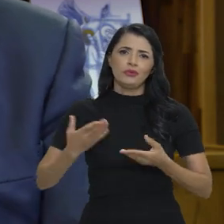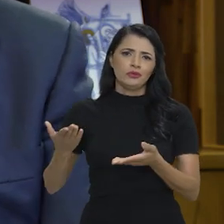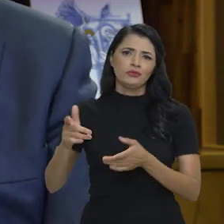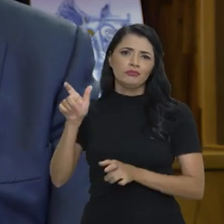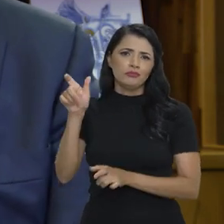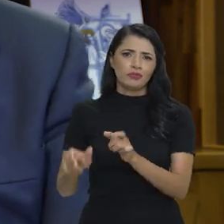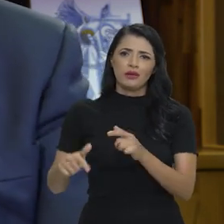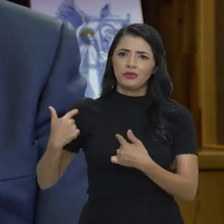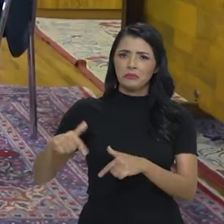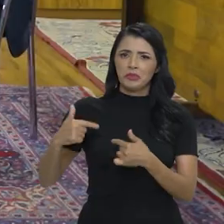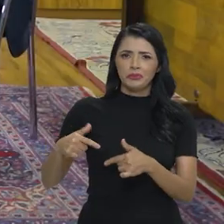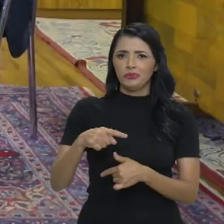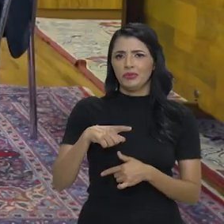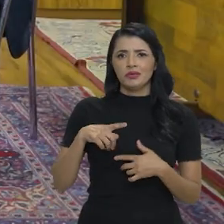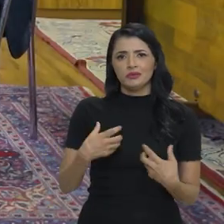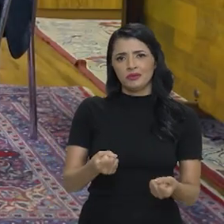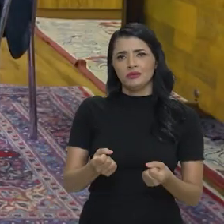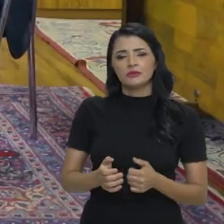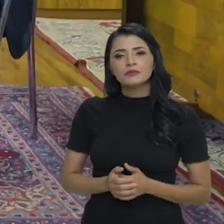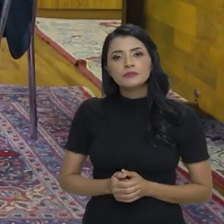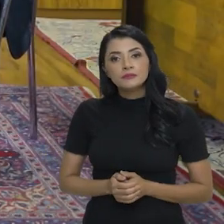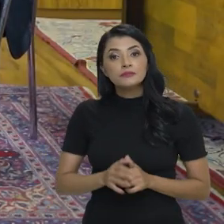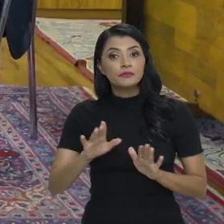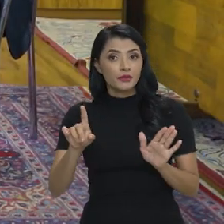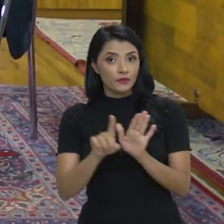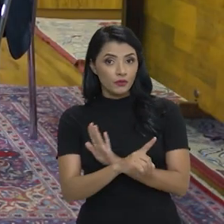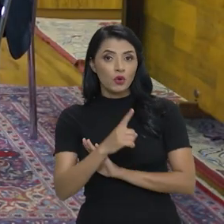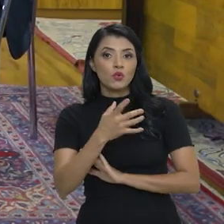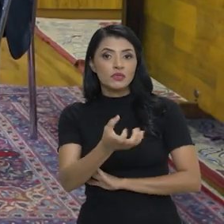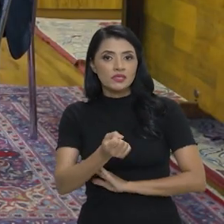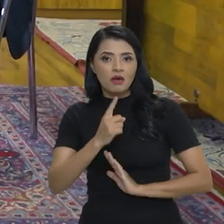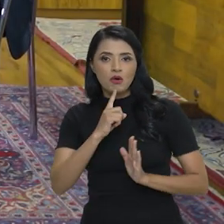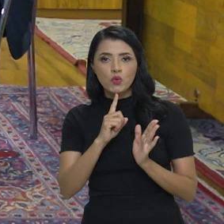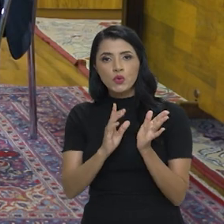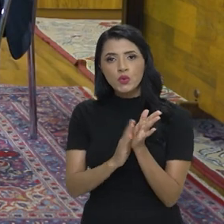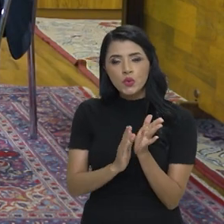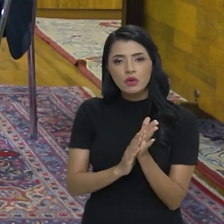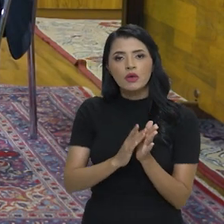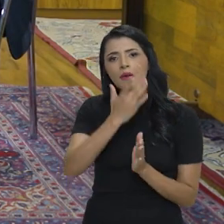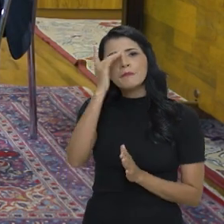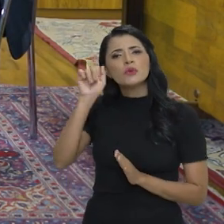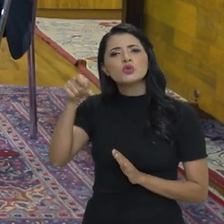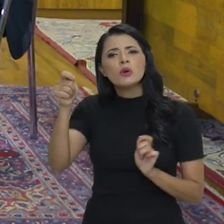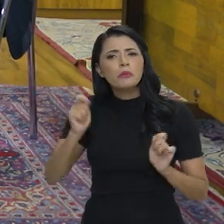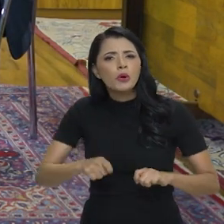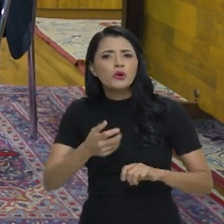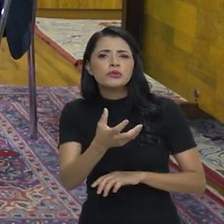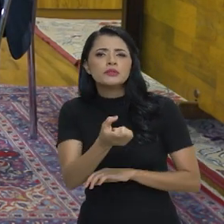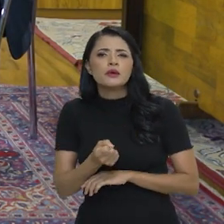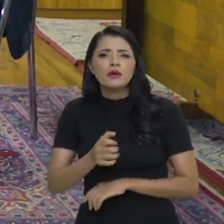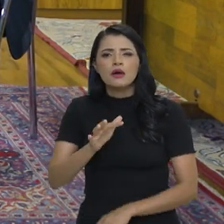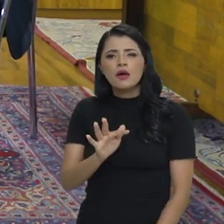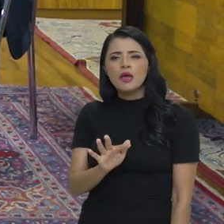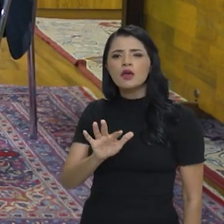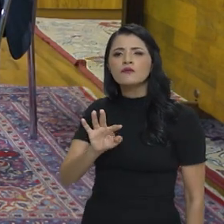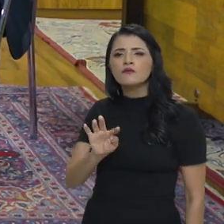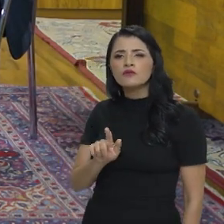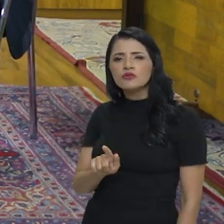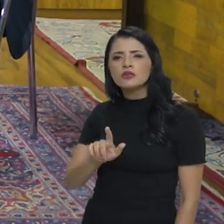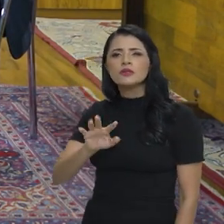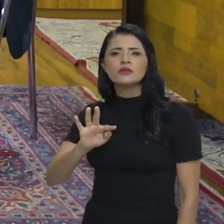prejuízo para os trabalhadores que se coloca nessa situação. E já que a gente falou do saque aniversário, ministro, quem pode sacar o FGTS? Em que